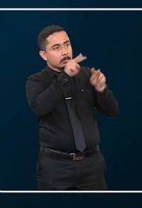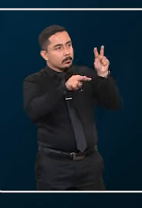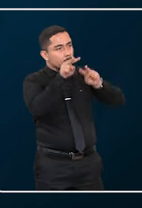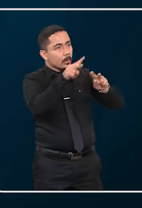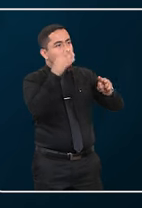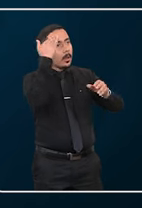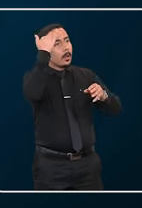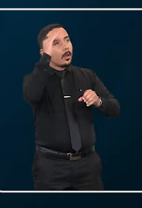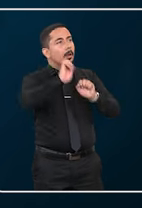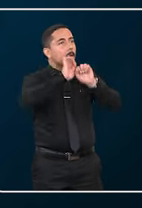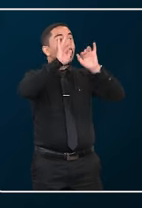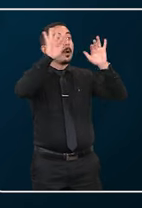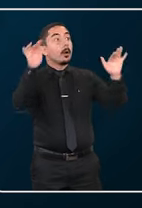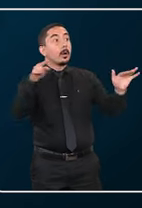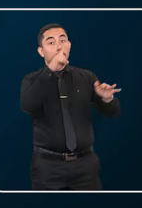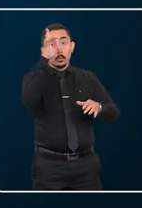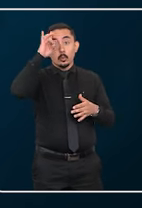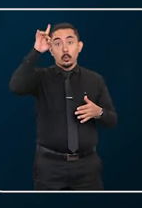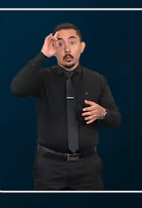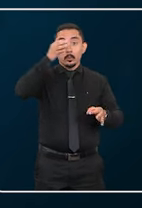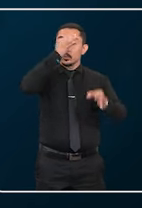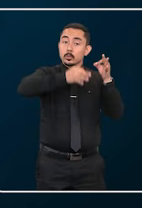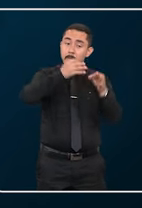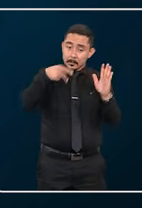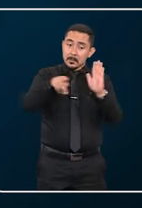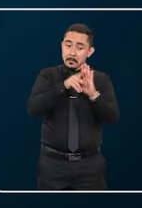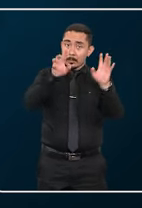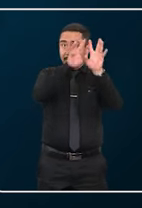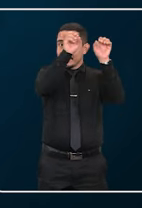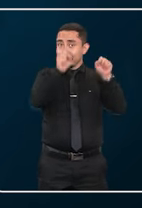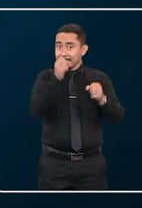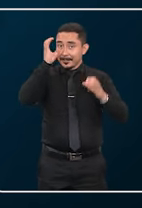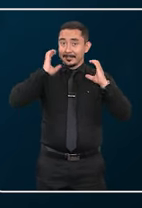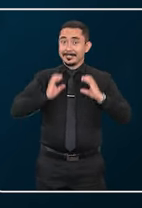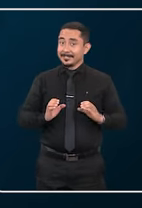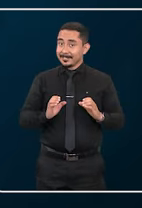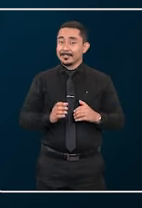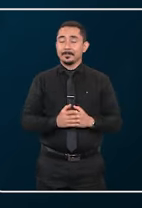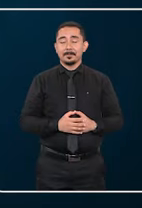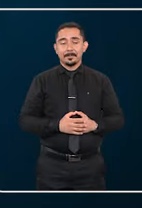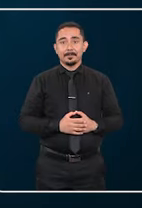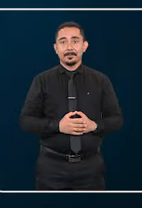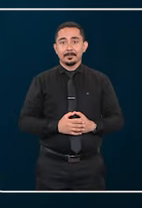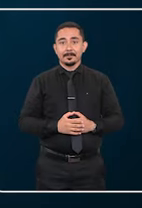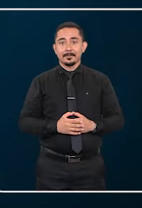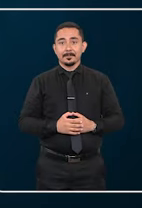entender melhor o dia a dia dos julgamentos do Tribunal da Cidadania.